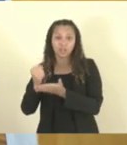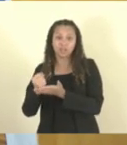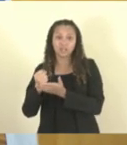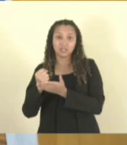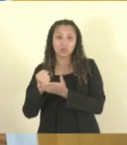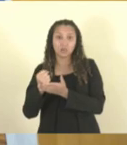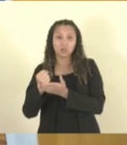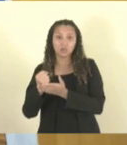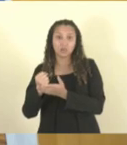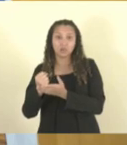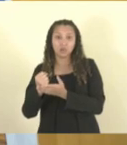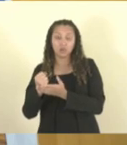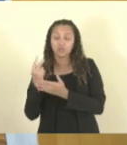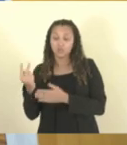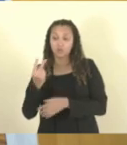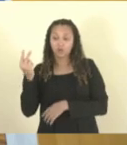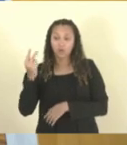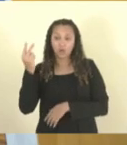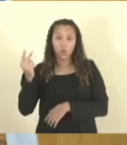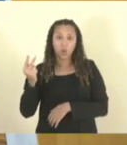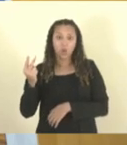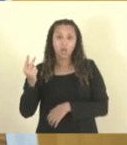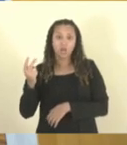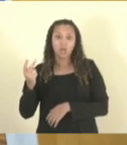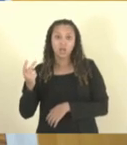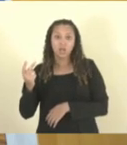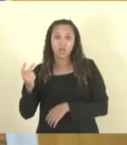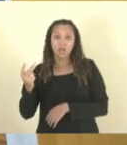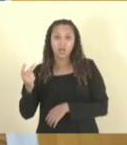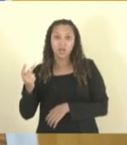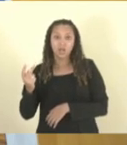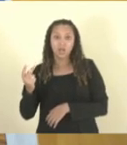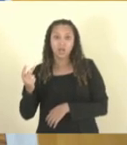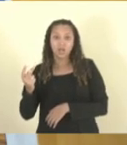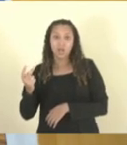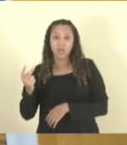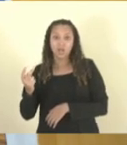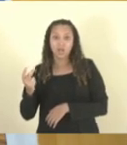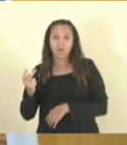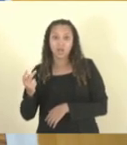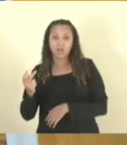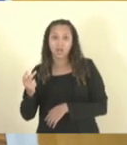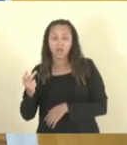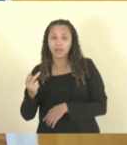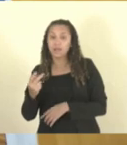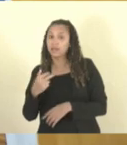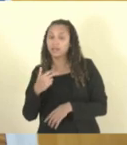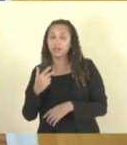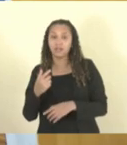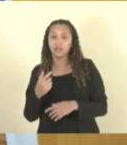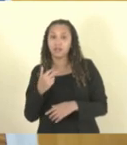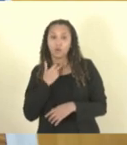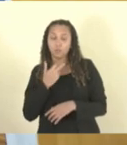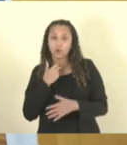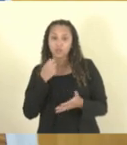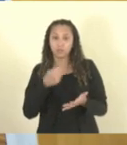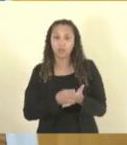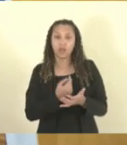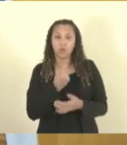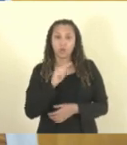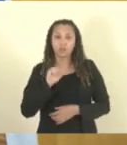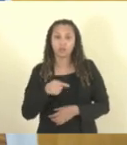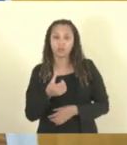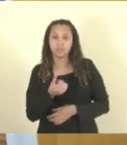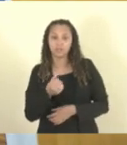de um valor, ele tem que deixar de pagar os antigos quase 1,5% para pagar aproximadamente